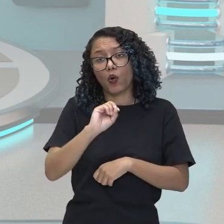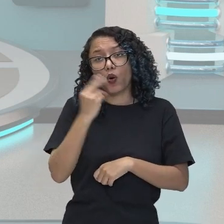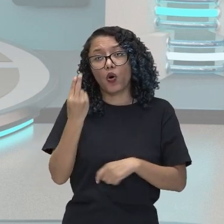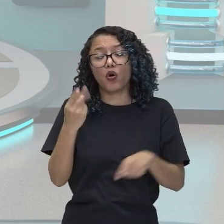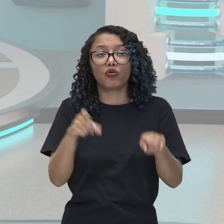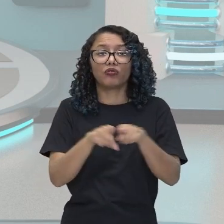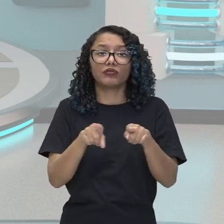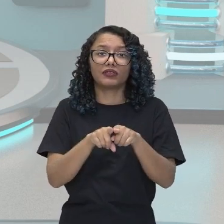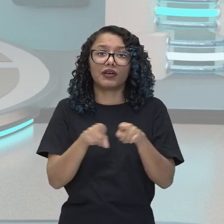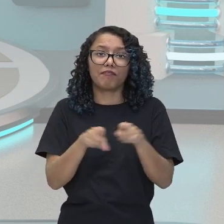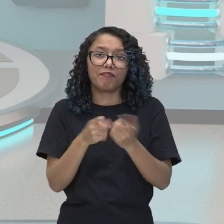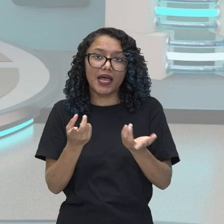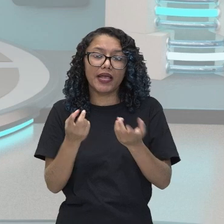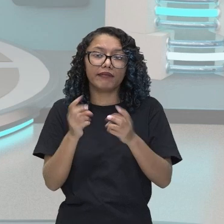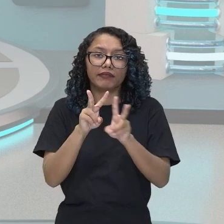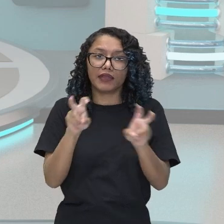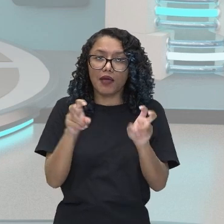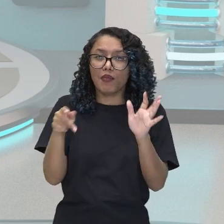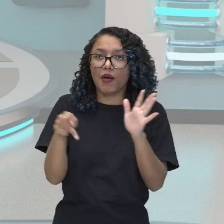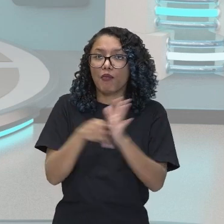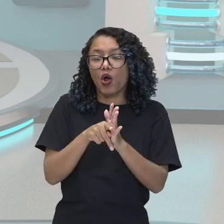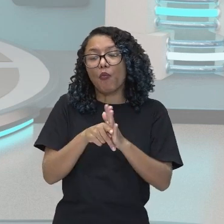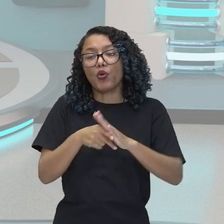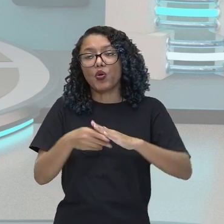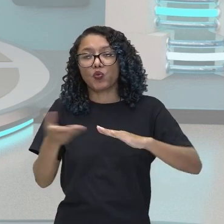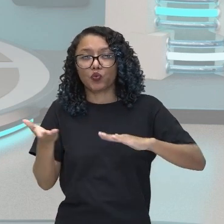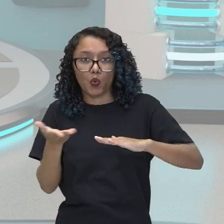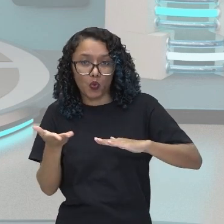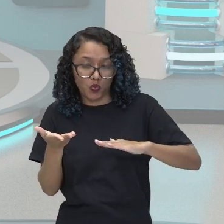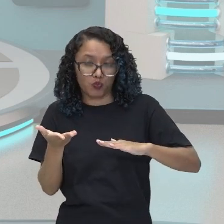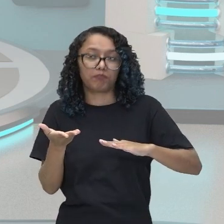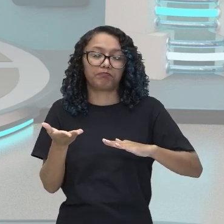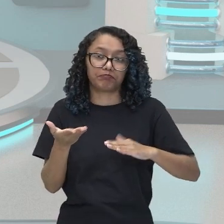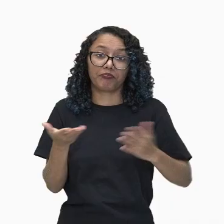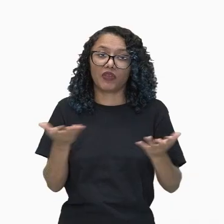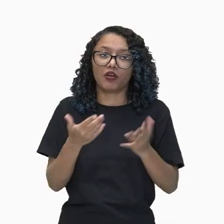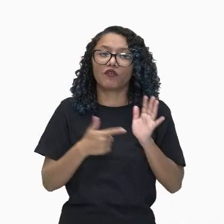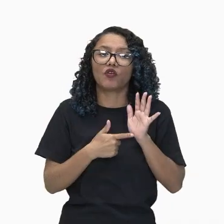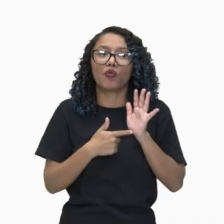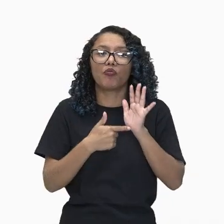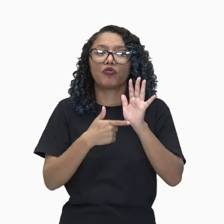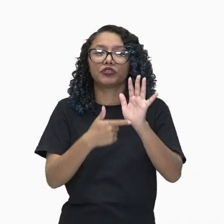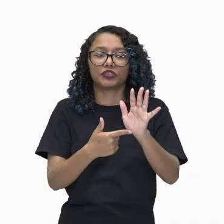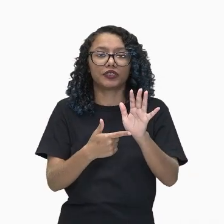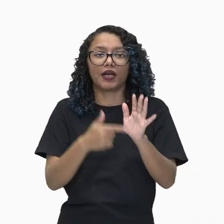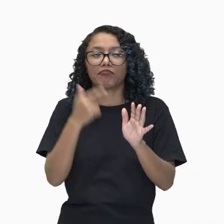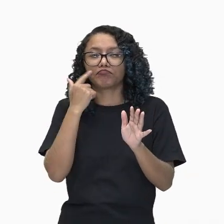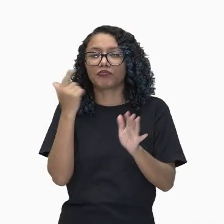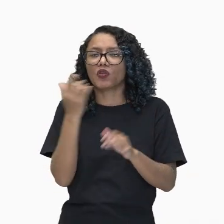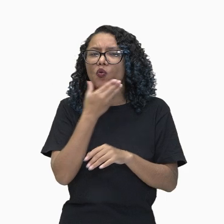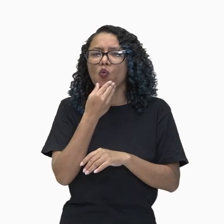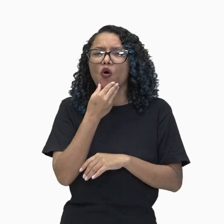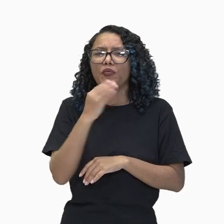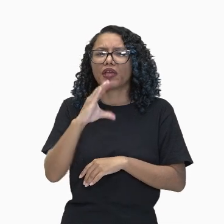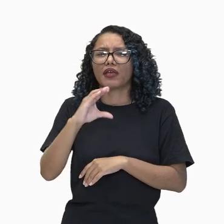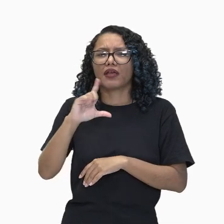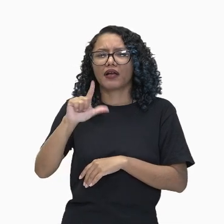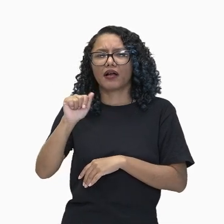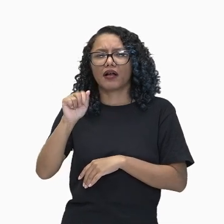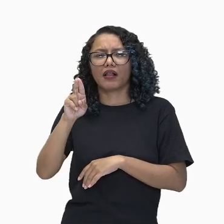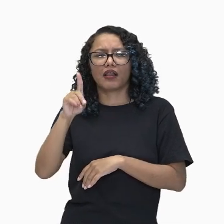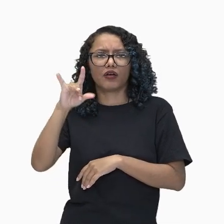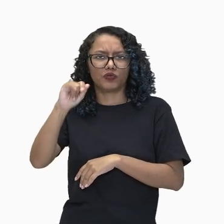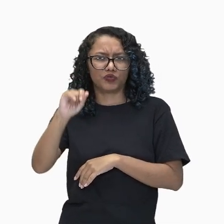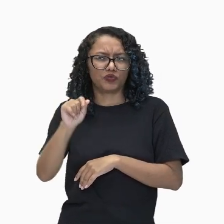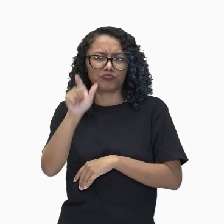contemporâneos. E a gente vai agora conceituar para vocês quem foi o Cláudio Monte Verde. Ele foi um dos